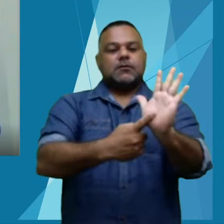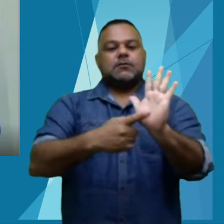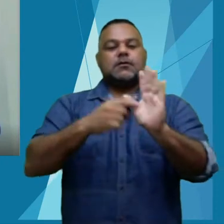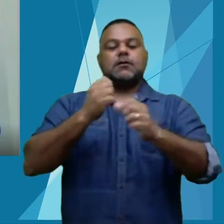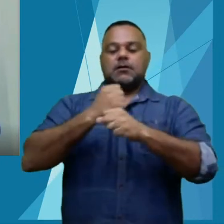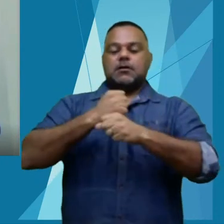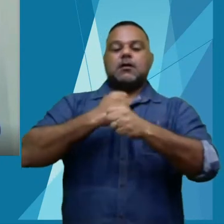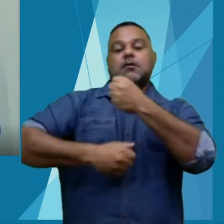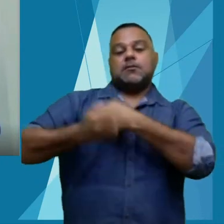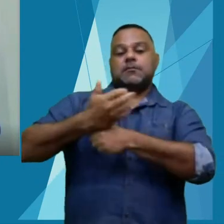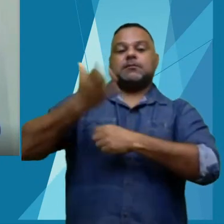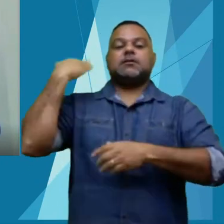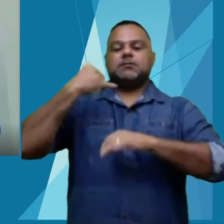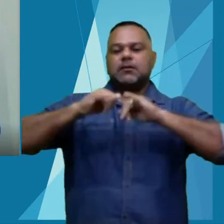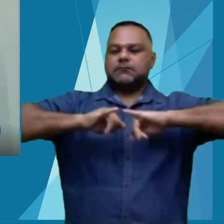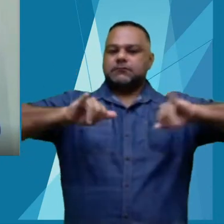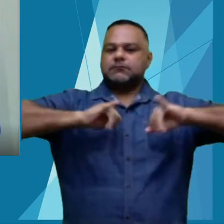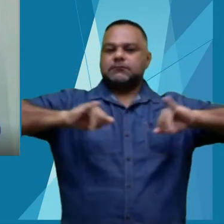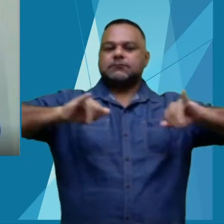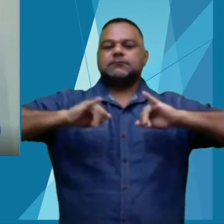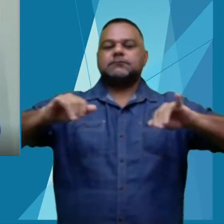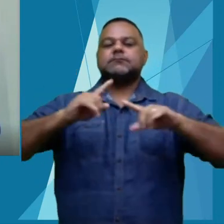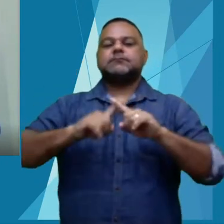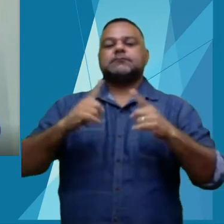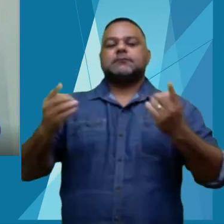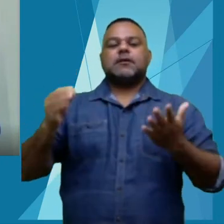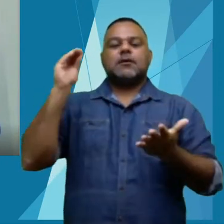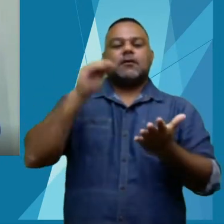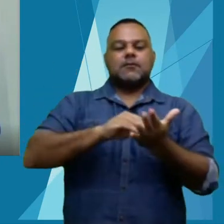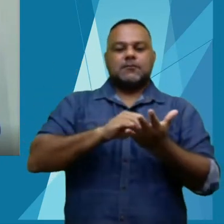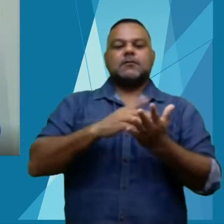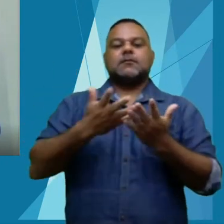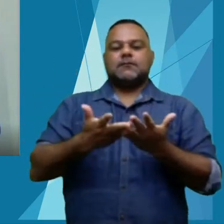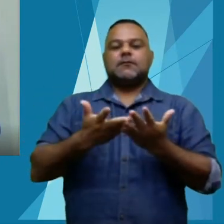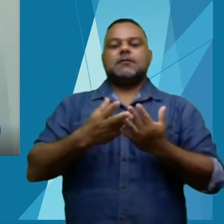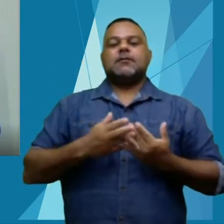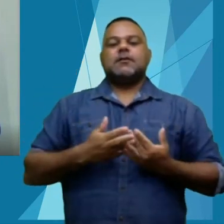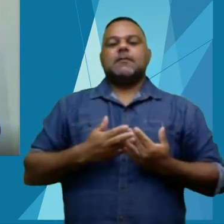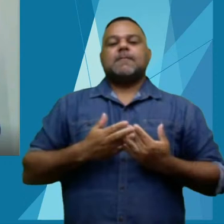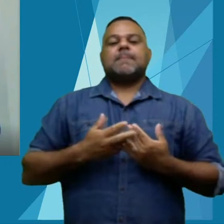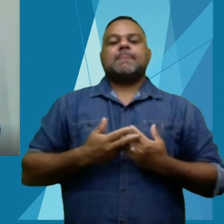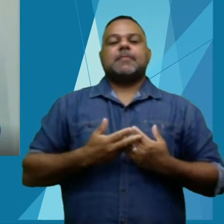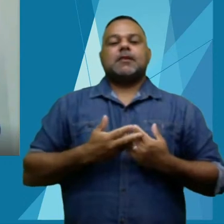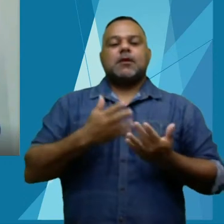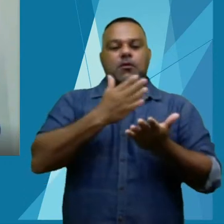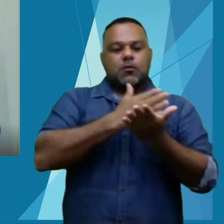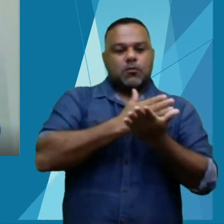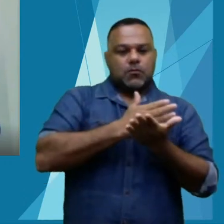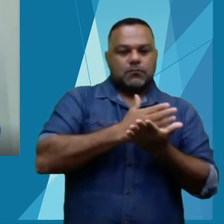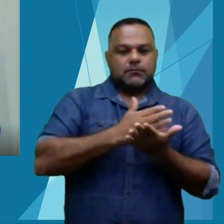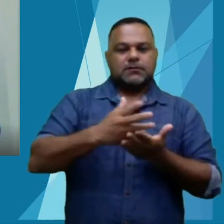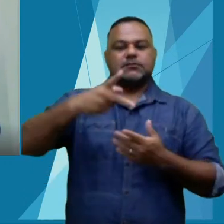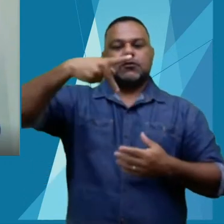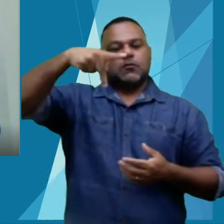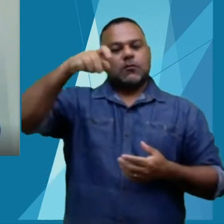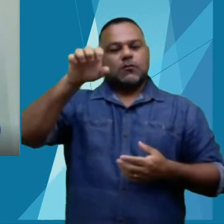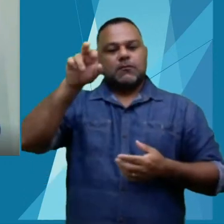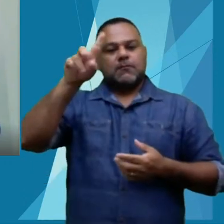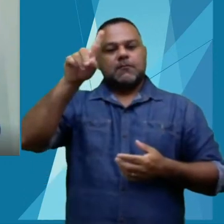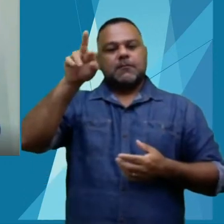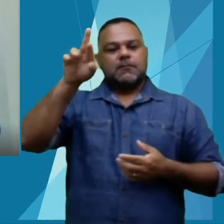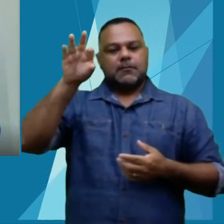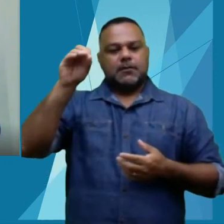anunciado que seria lançado e o compromisso foi honrado, Jefferson. Começou lá com o Pedro Plesi e agora,